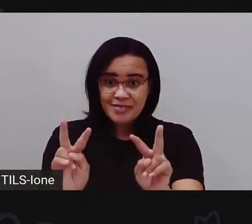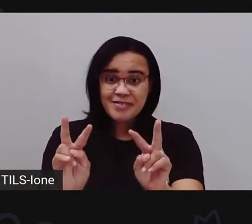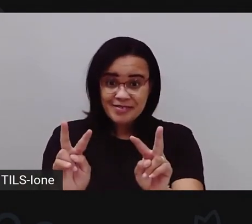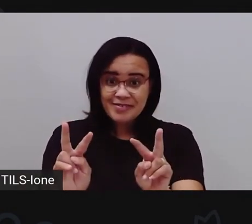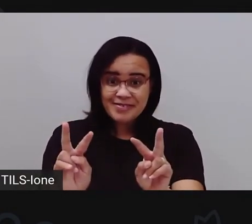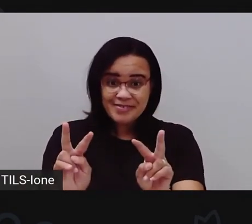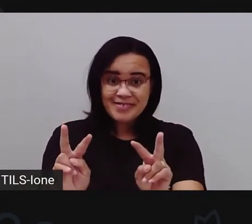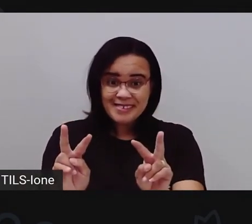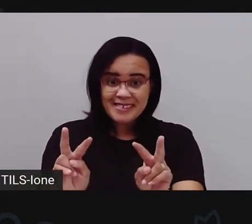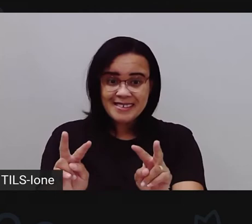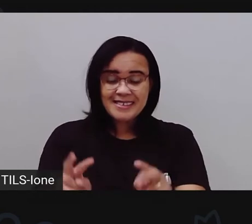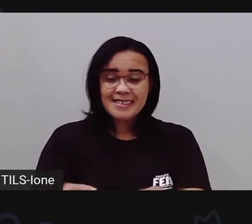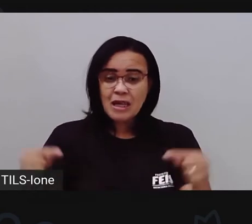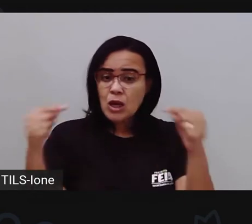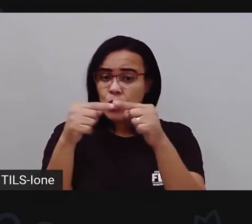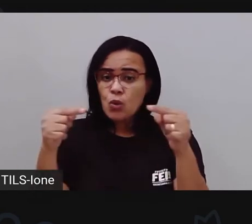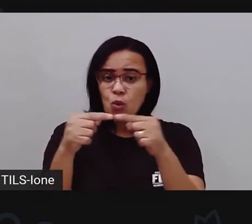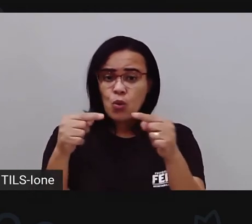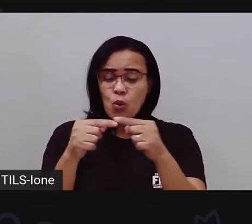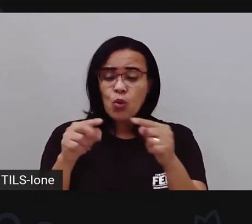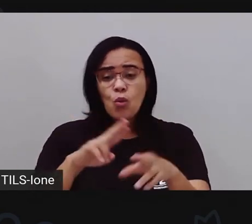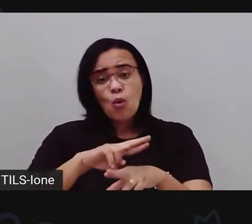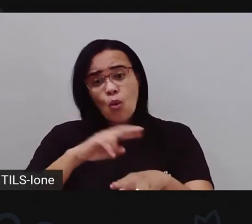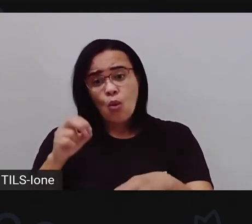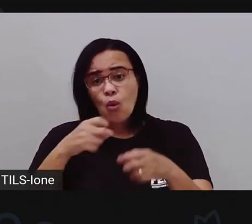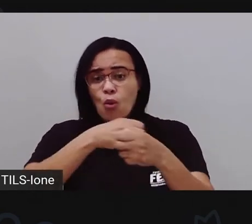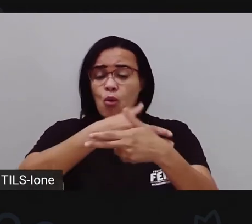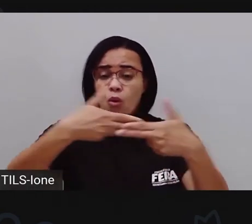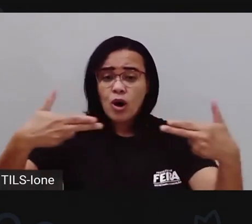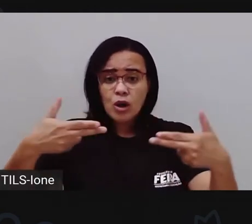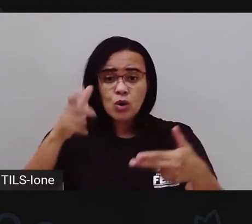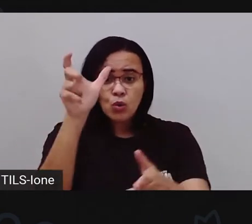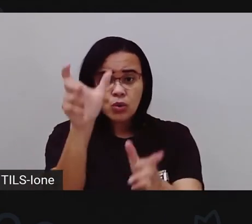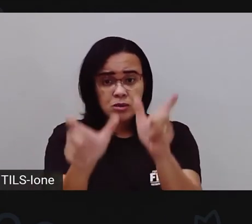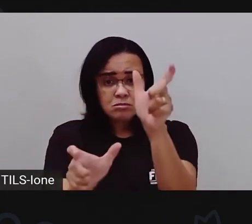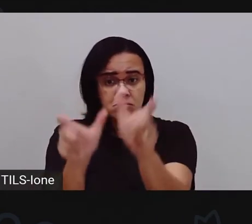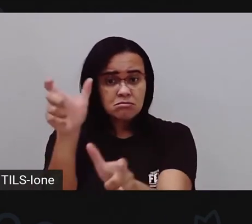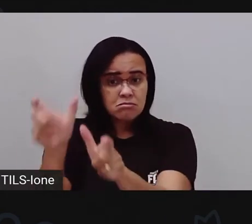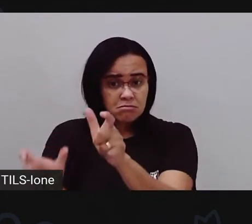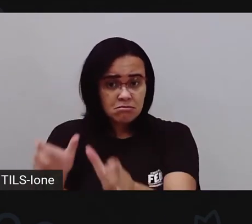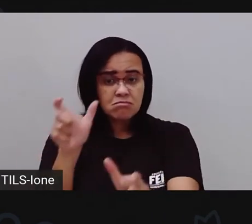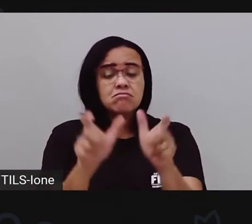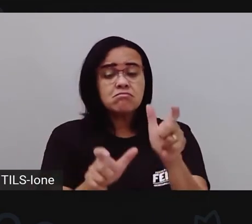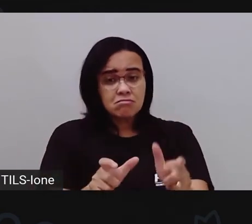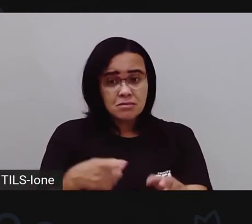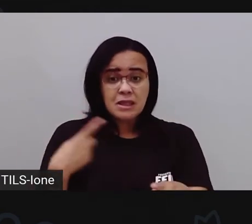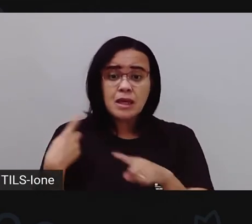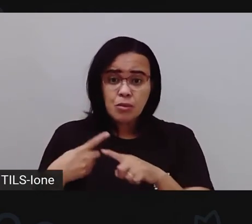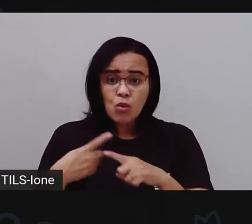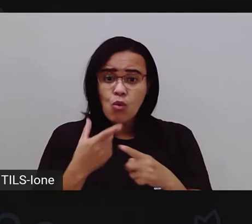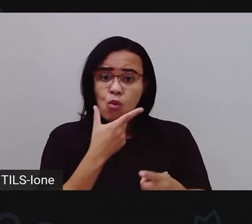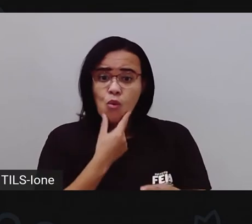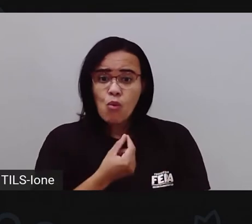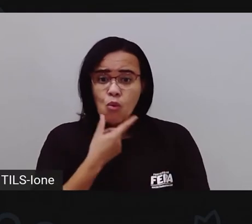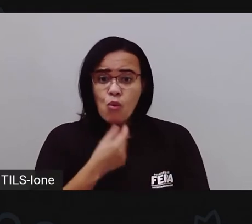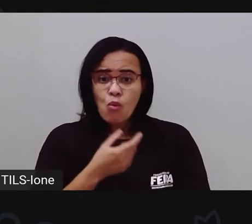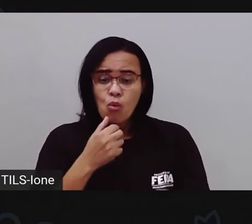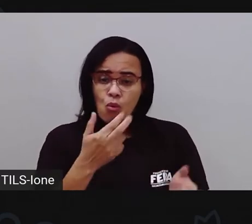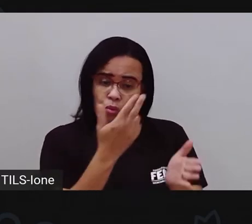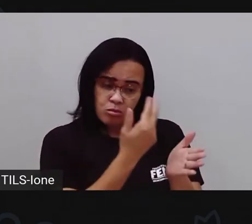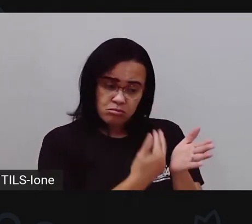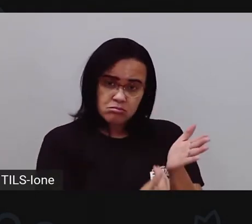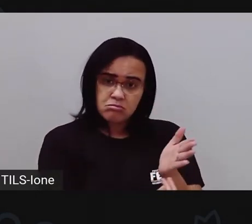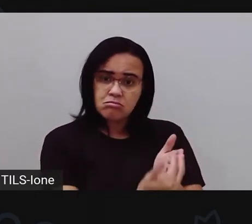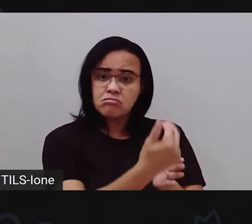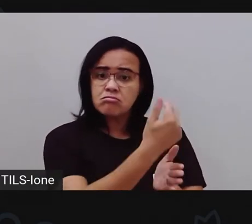do objeto, do personagem, né? Na verdade, o ilustrador, ele faz uso de objetos, né?